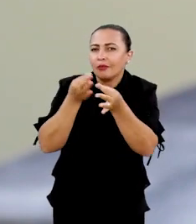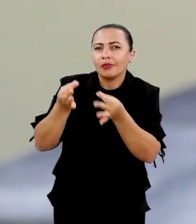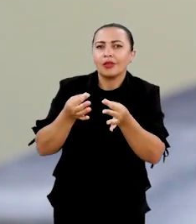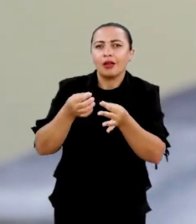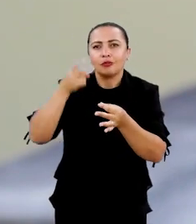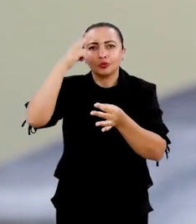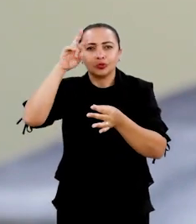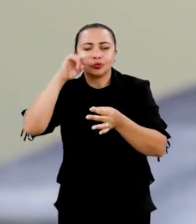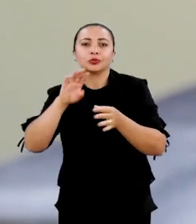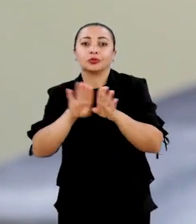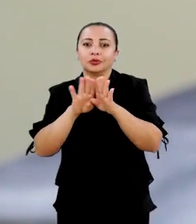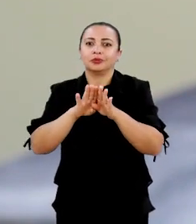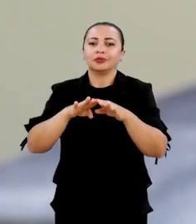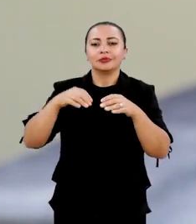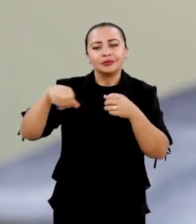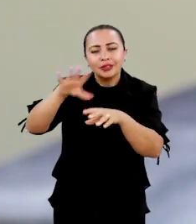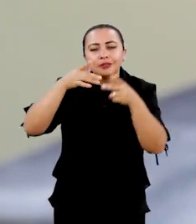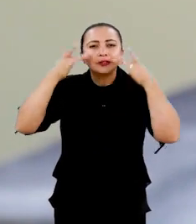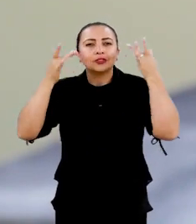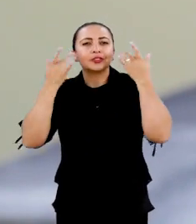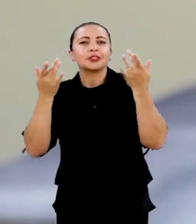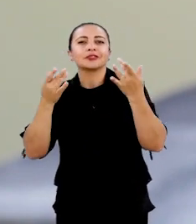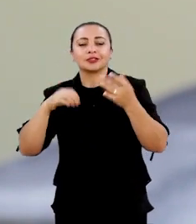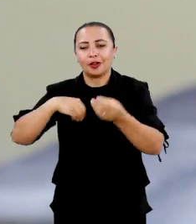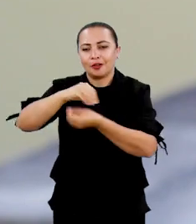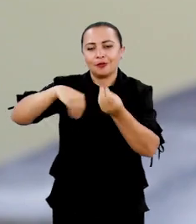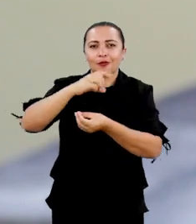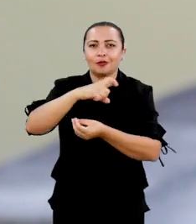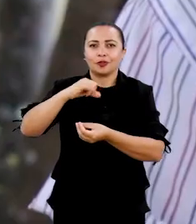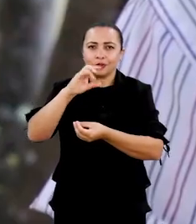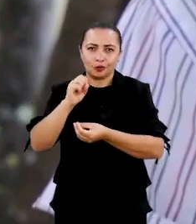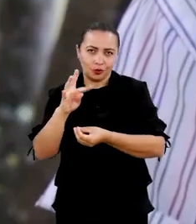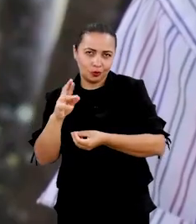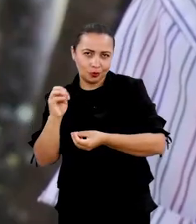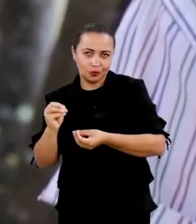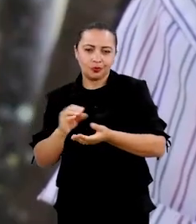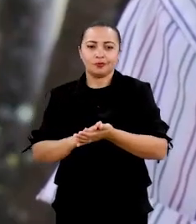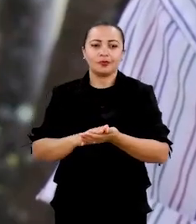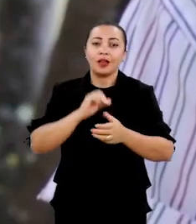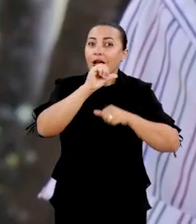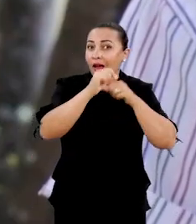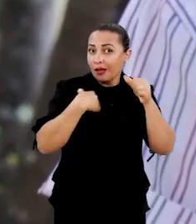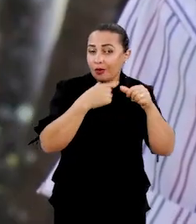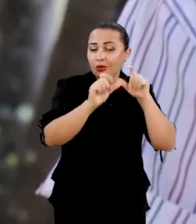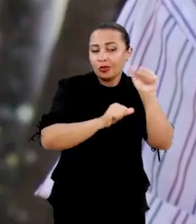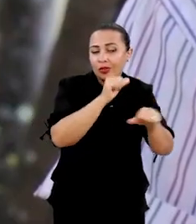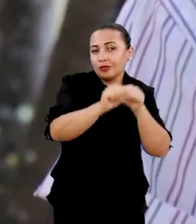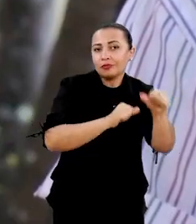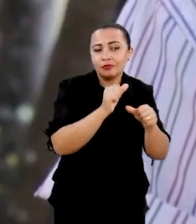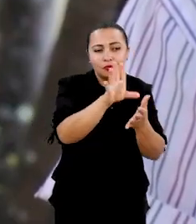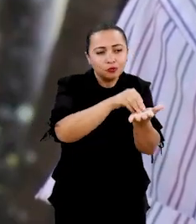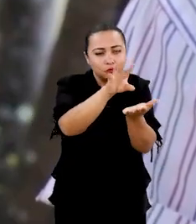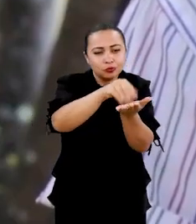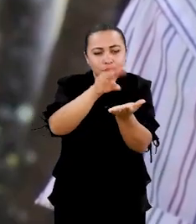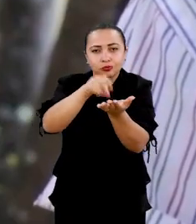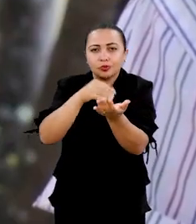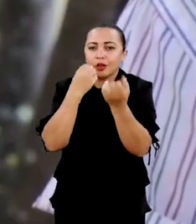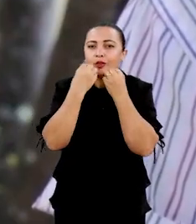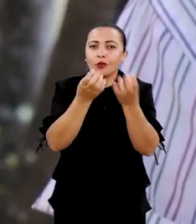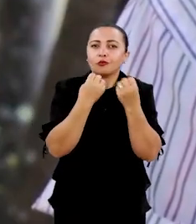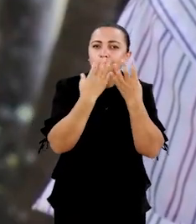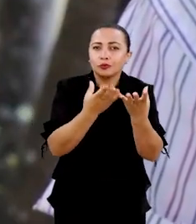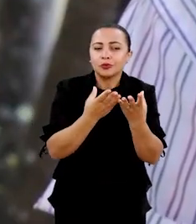e do contexto histórico e artístico da peça que envolve Xisto Bahia. Eu desenvolvo a coleta e a catalogação das